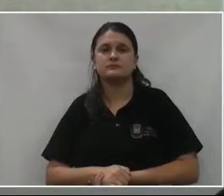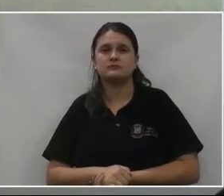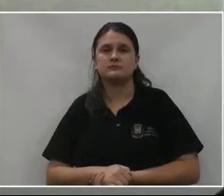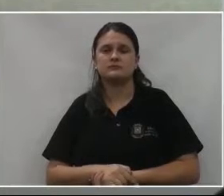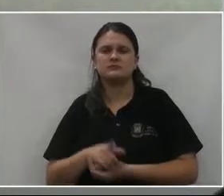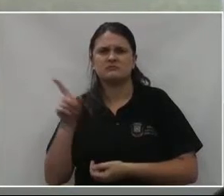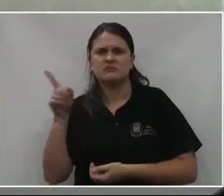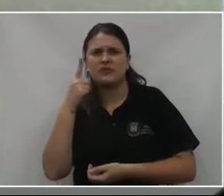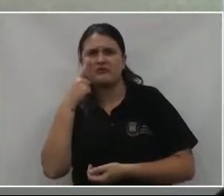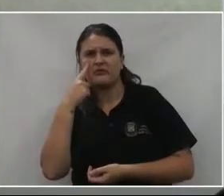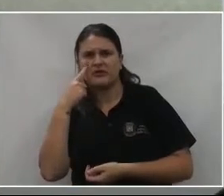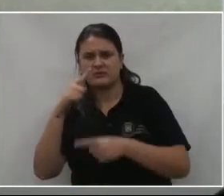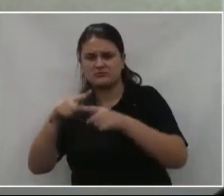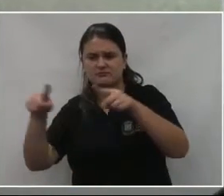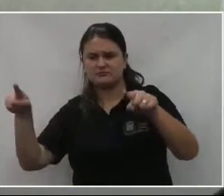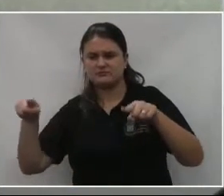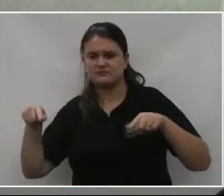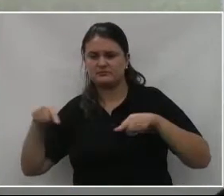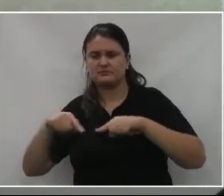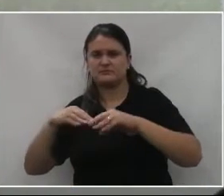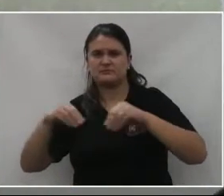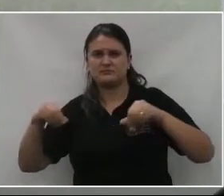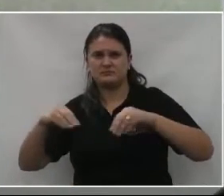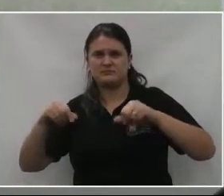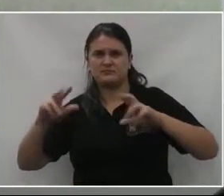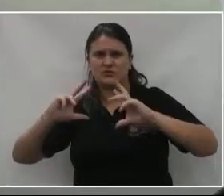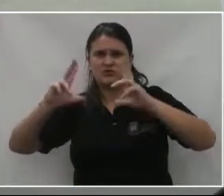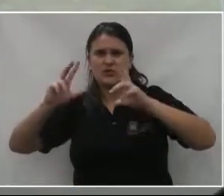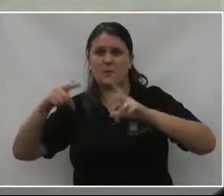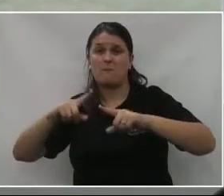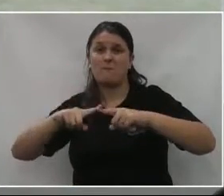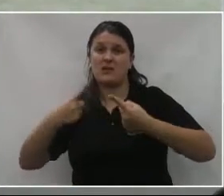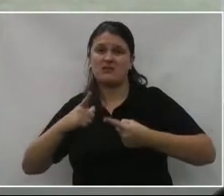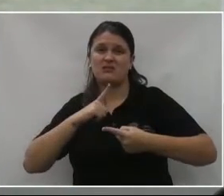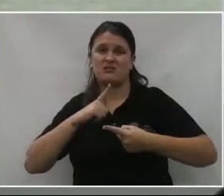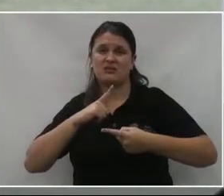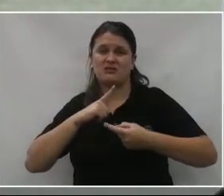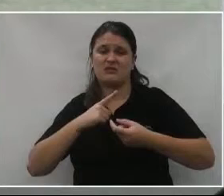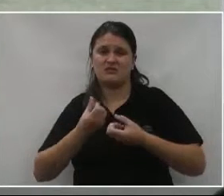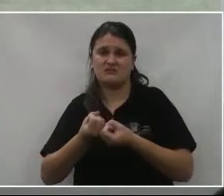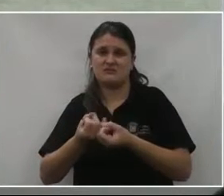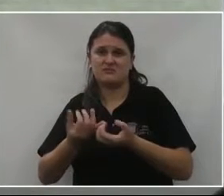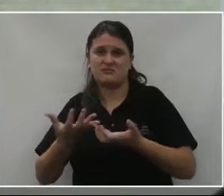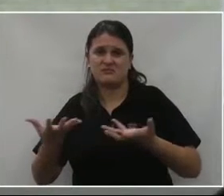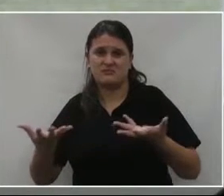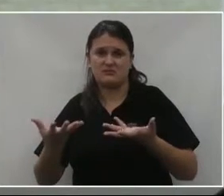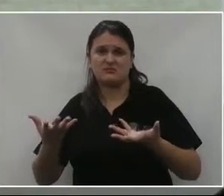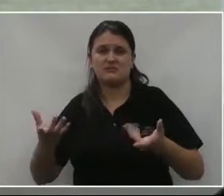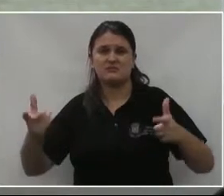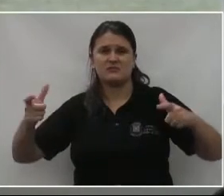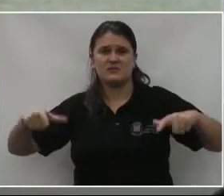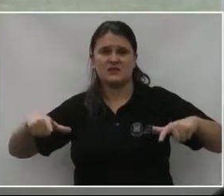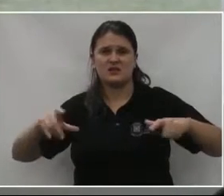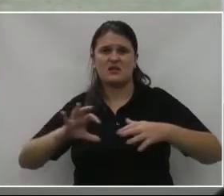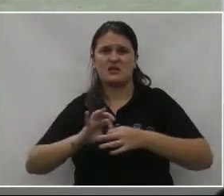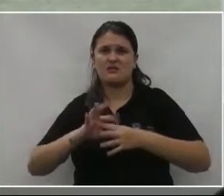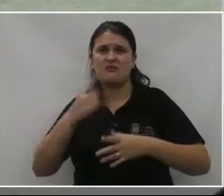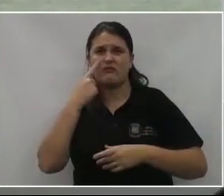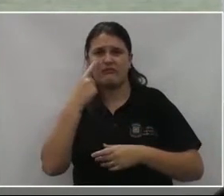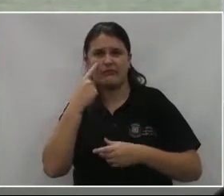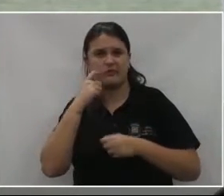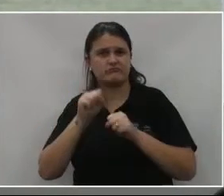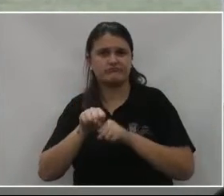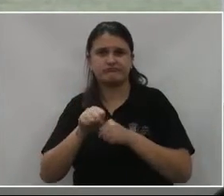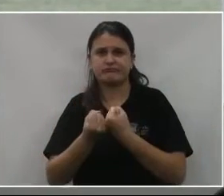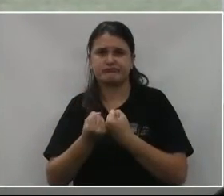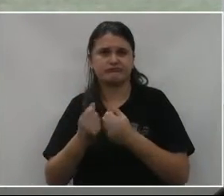para ser uma quadra de vôlei, mas com gramado. Aqui é a travinha livre. Situação que se encontra